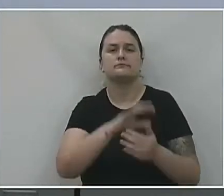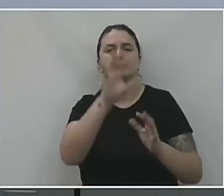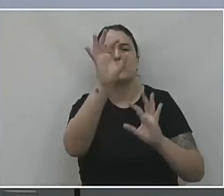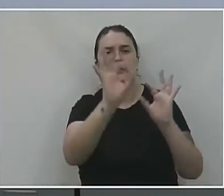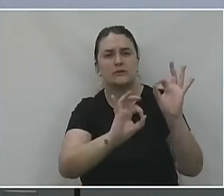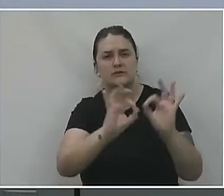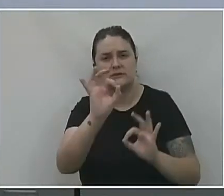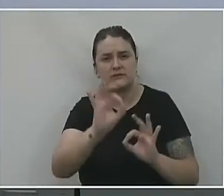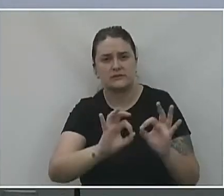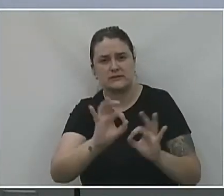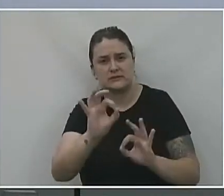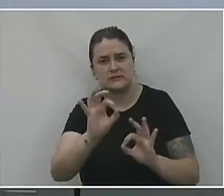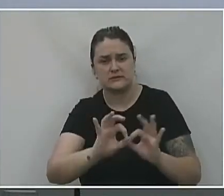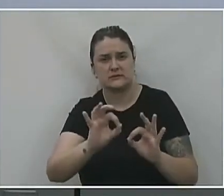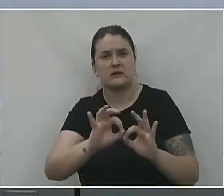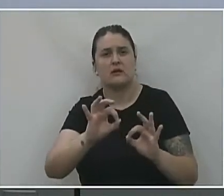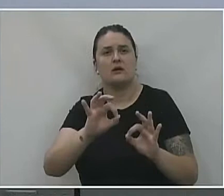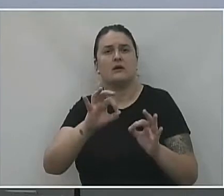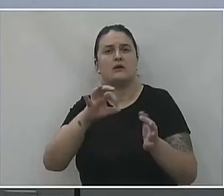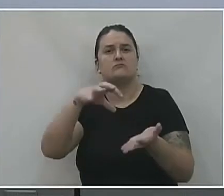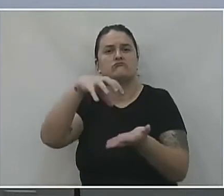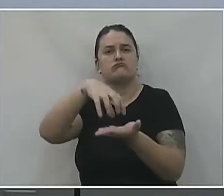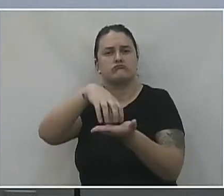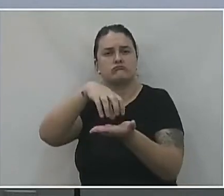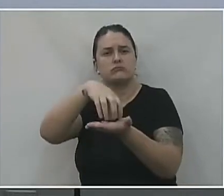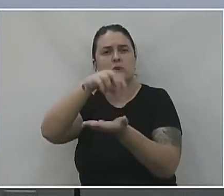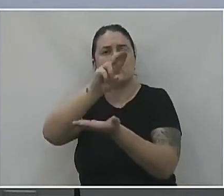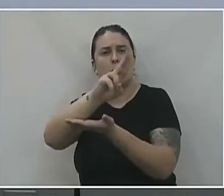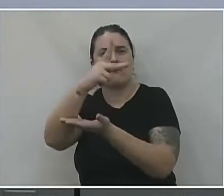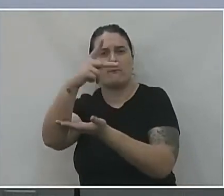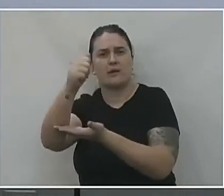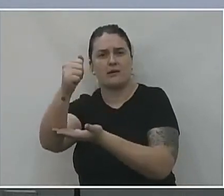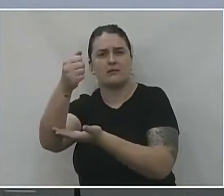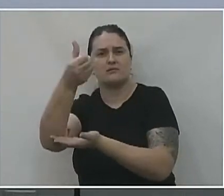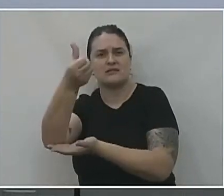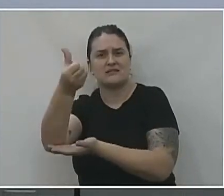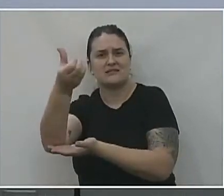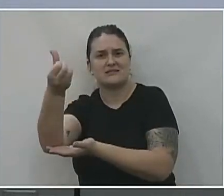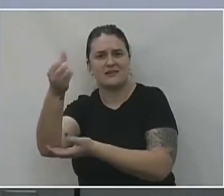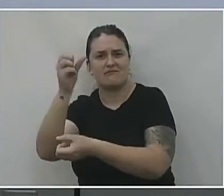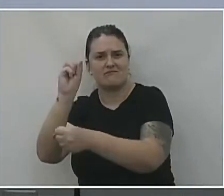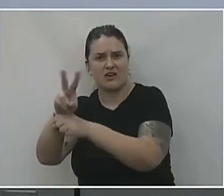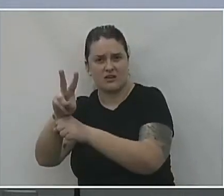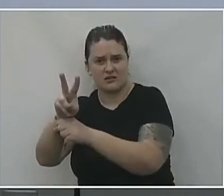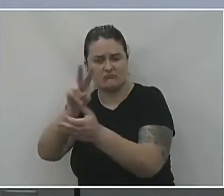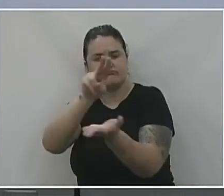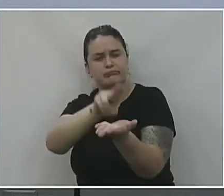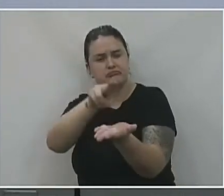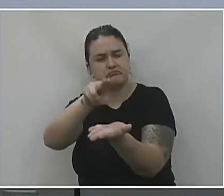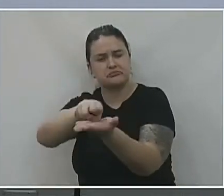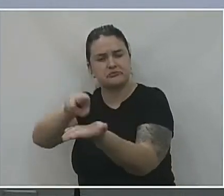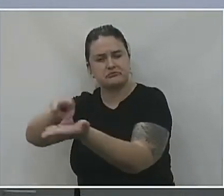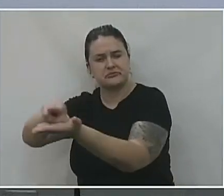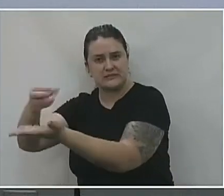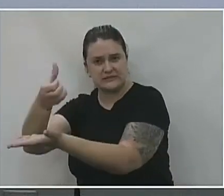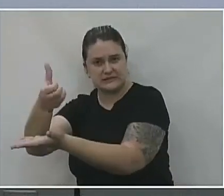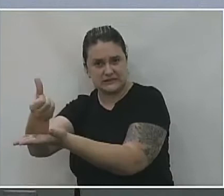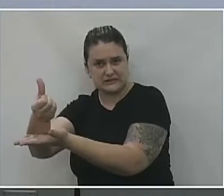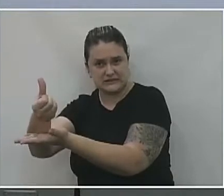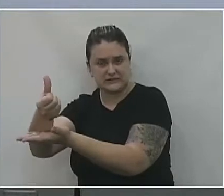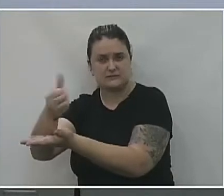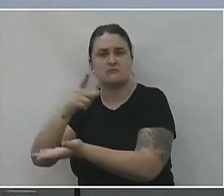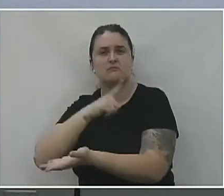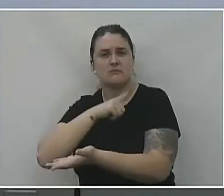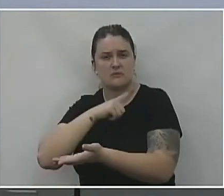Reestruturação da unidade de pronto atendimento, com 16 leitos para pacientes suspeitos e confirmados de COVID-19, com